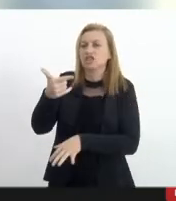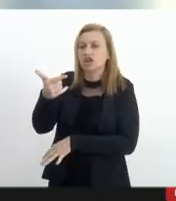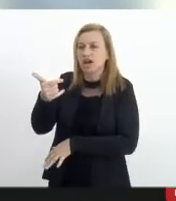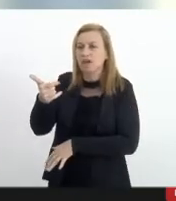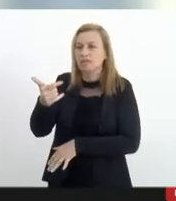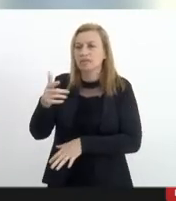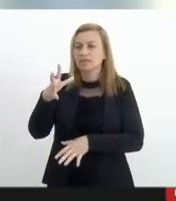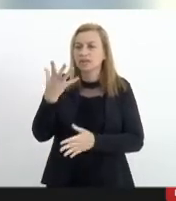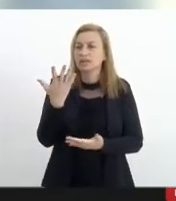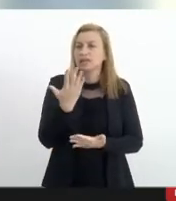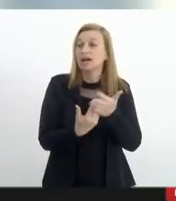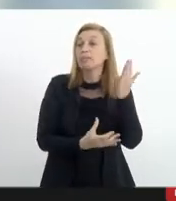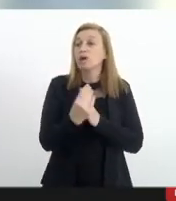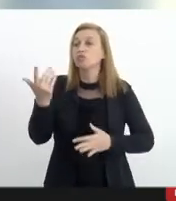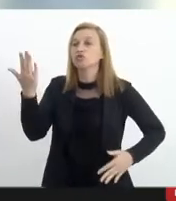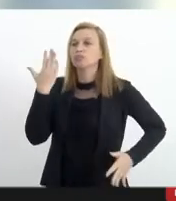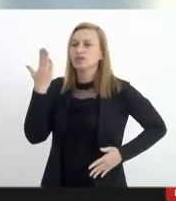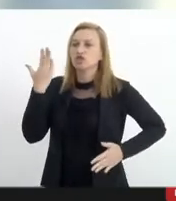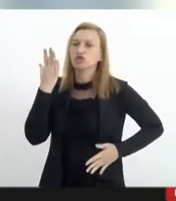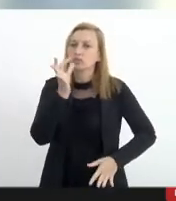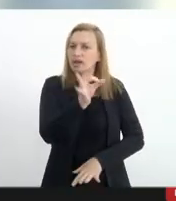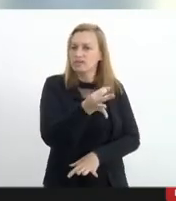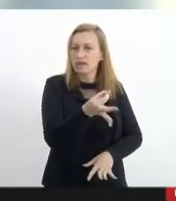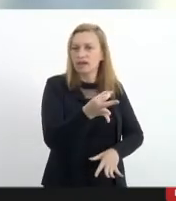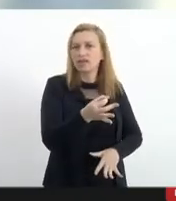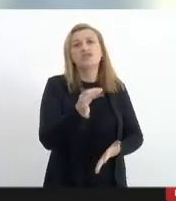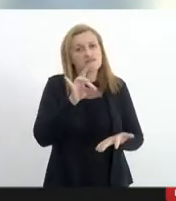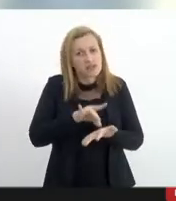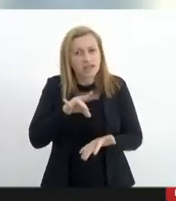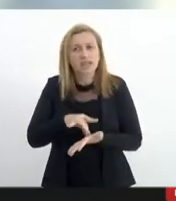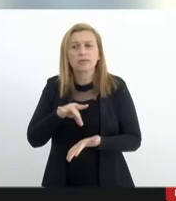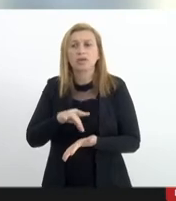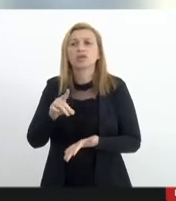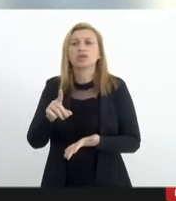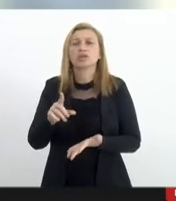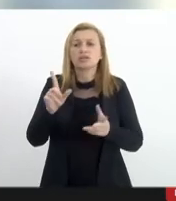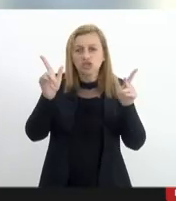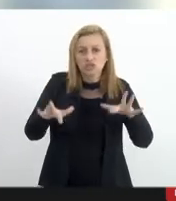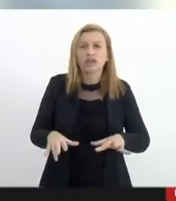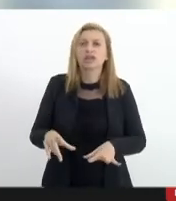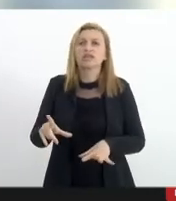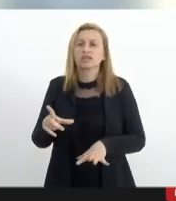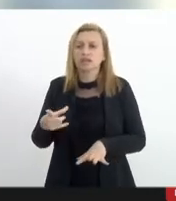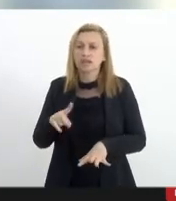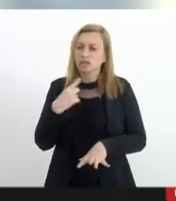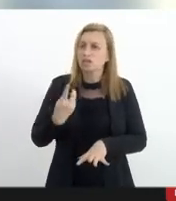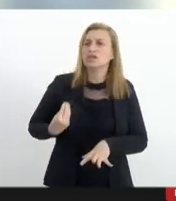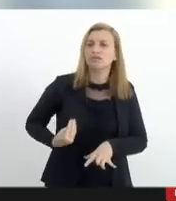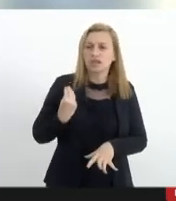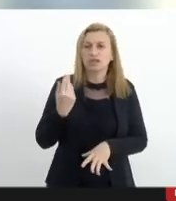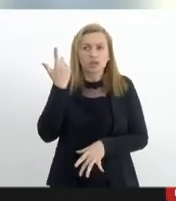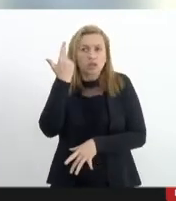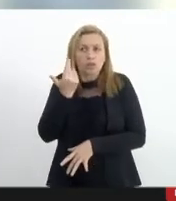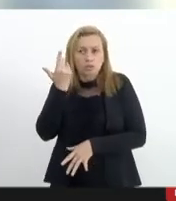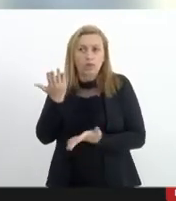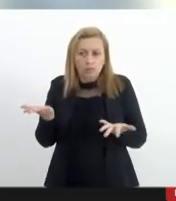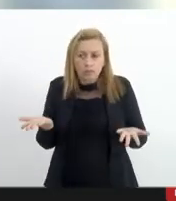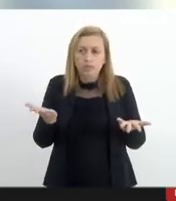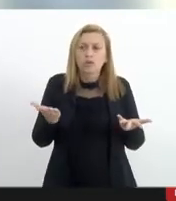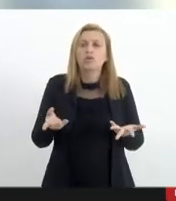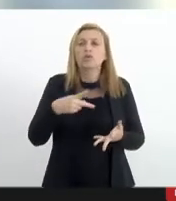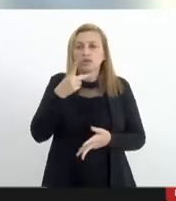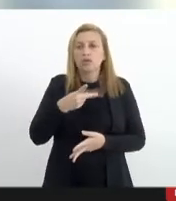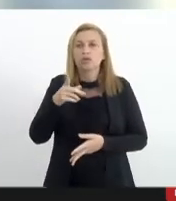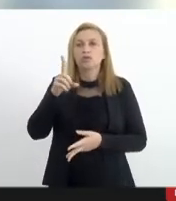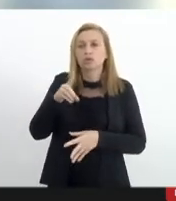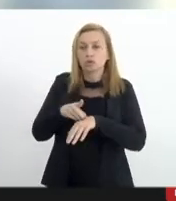ela é preeminente é o que realmente pode fazer a diferença na nossa vida cotidiana como bem disse doutor